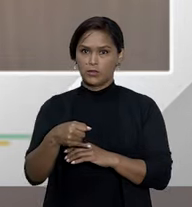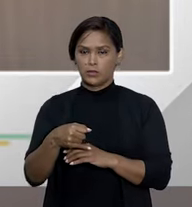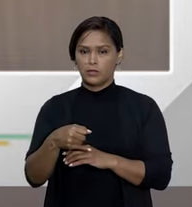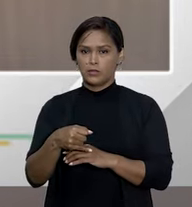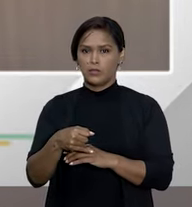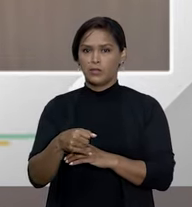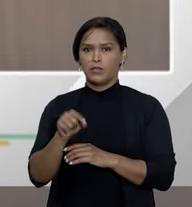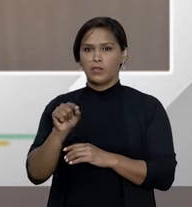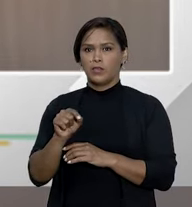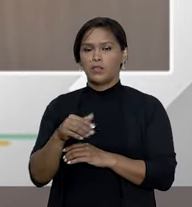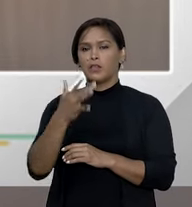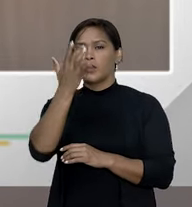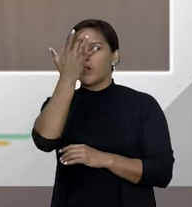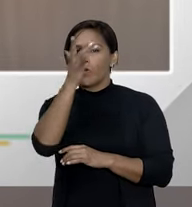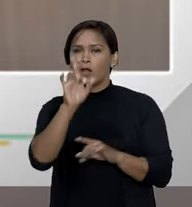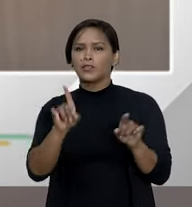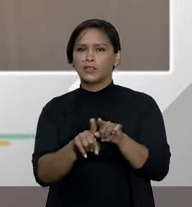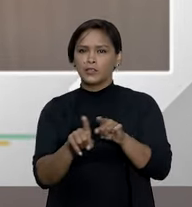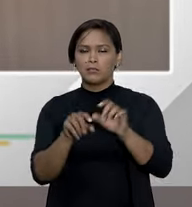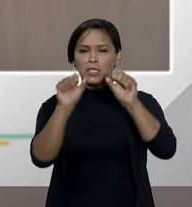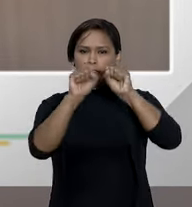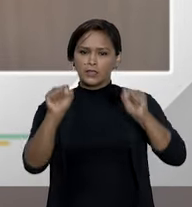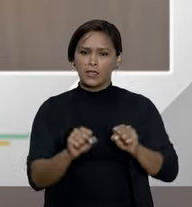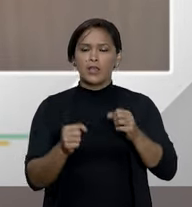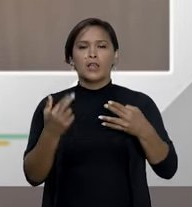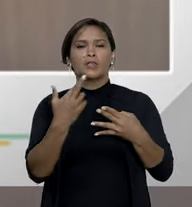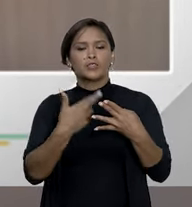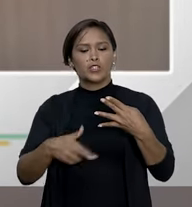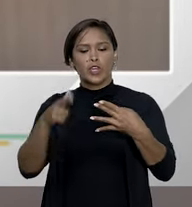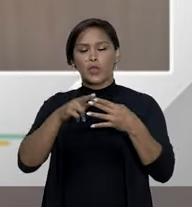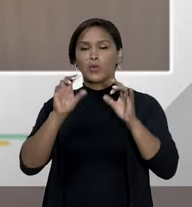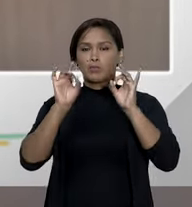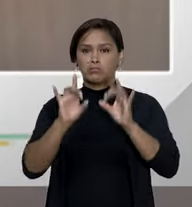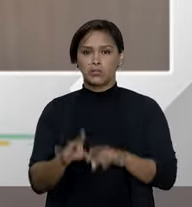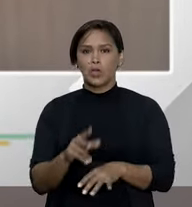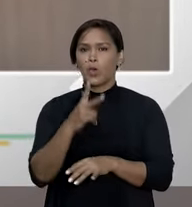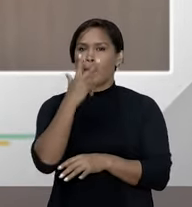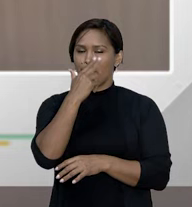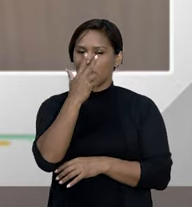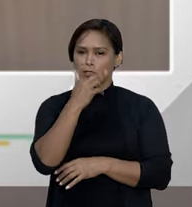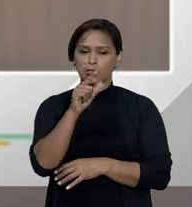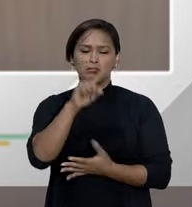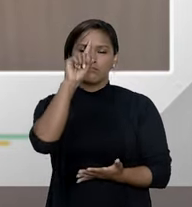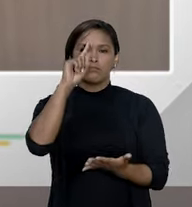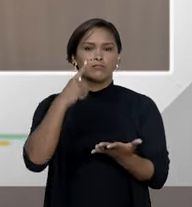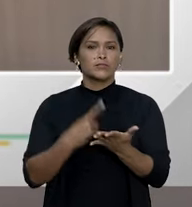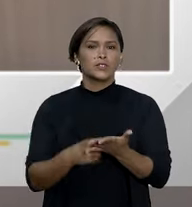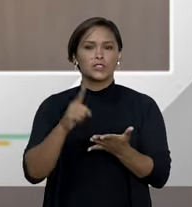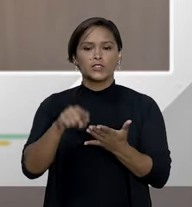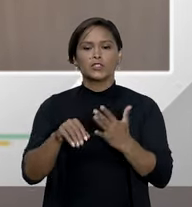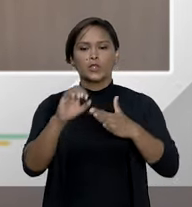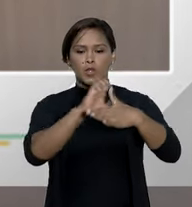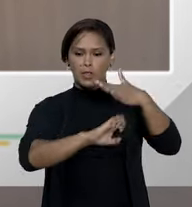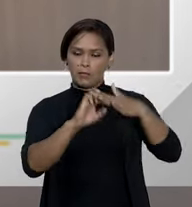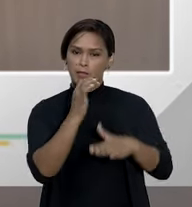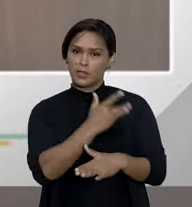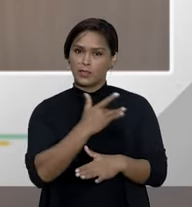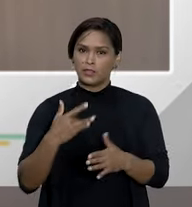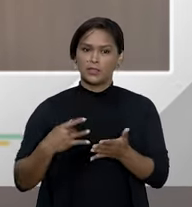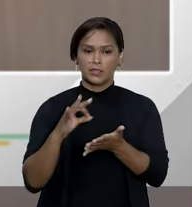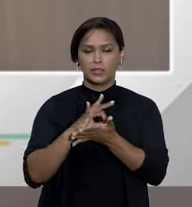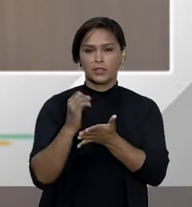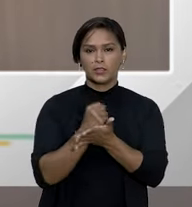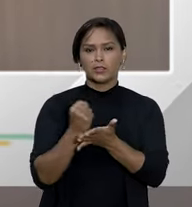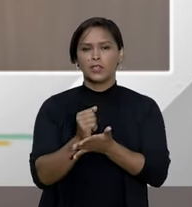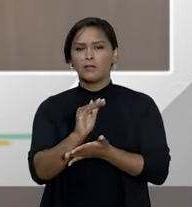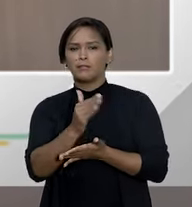eu acho também que sistemática de recurso repetitivo decidiu que as operadoras do plano de saúde mais